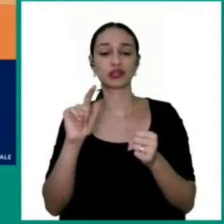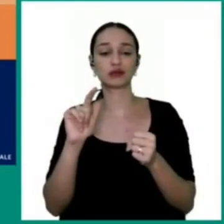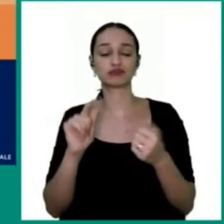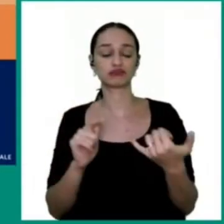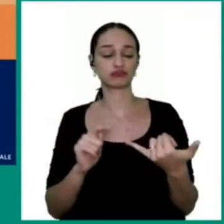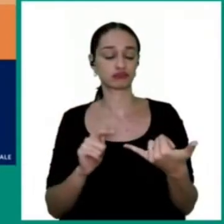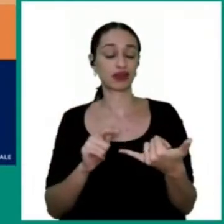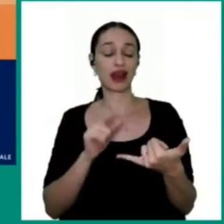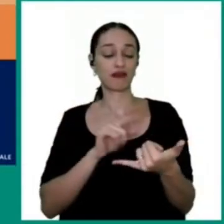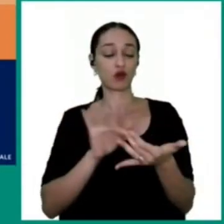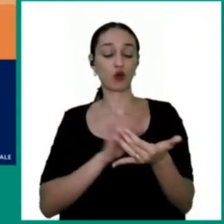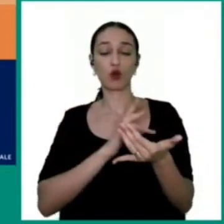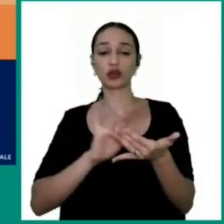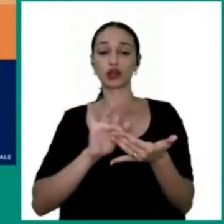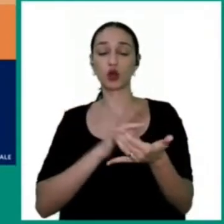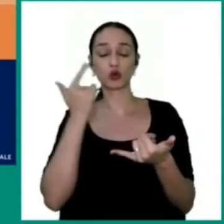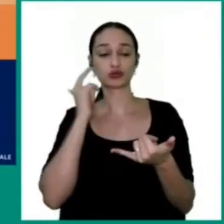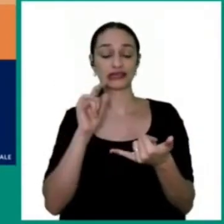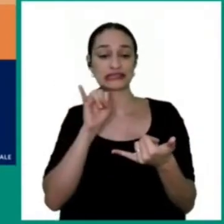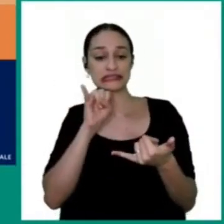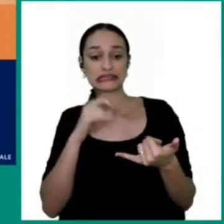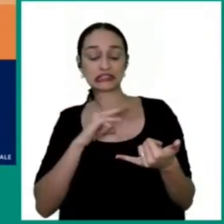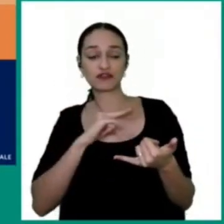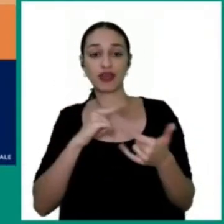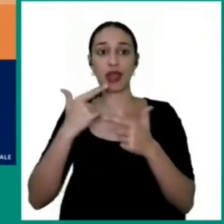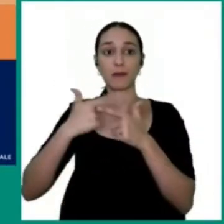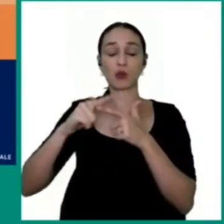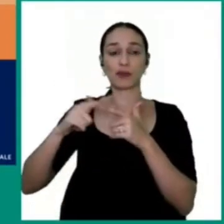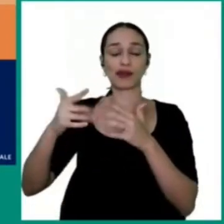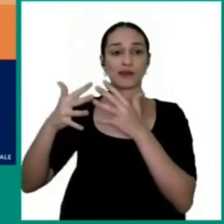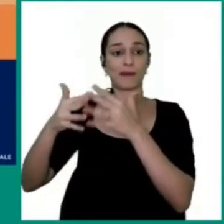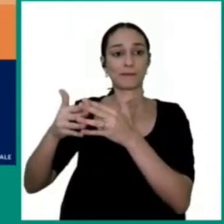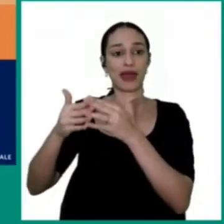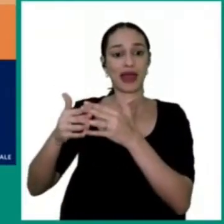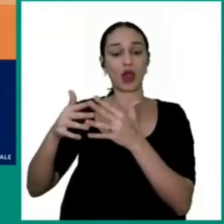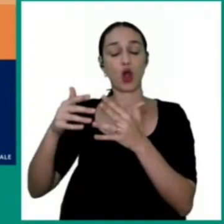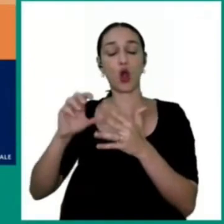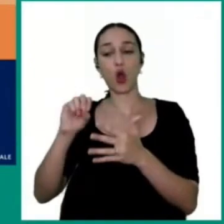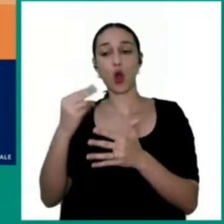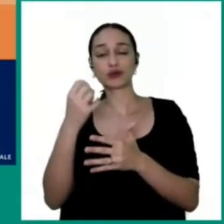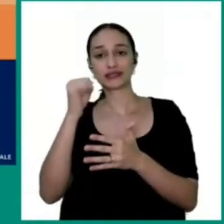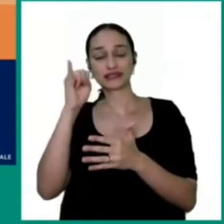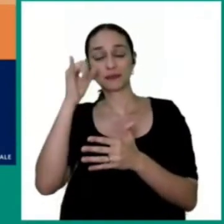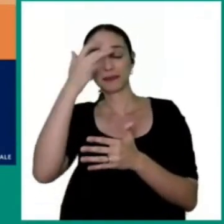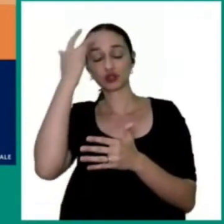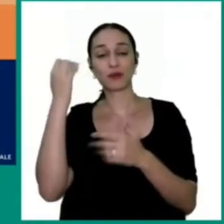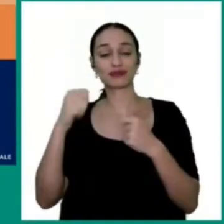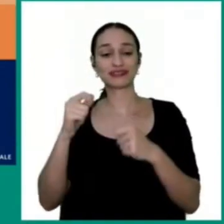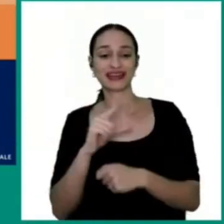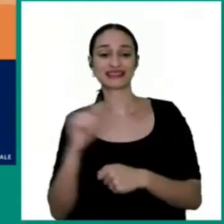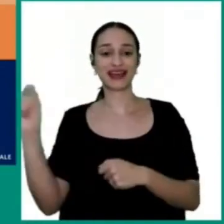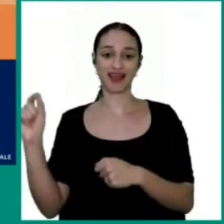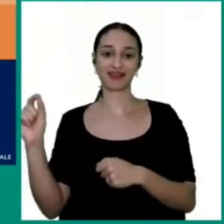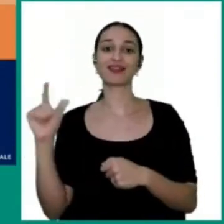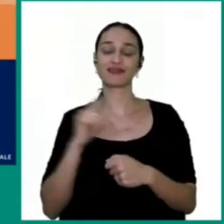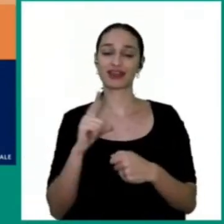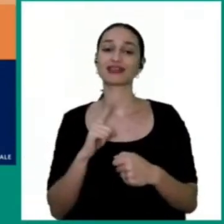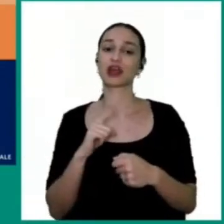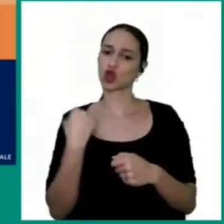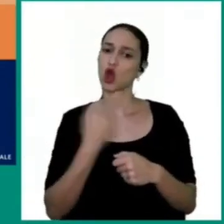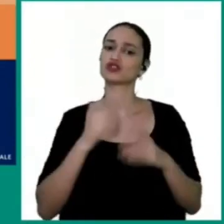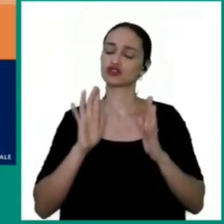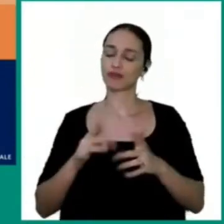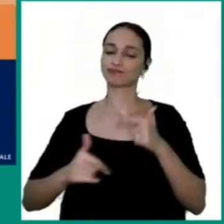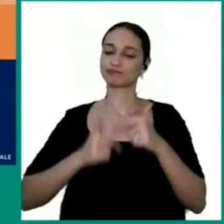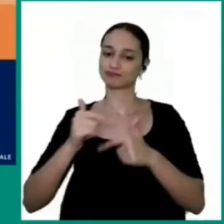celular, caso haja alguma elevação de nível ou uma necessidade de evacuação. Então, é só um exemplo de coisas que a gente já vem trabalhando